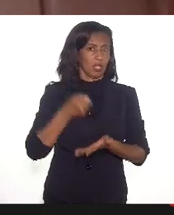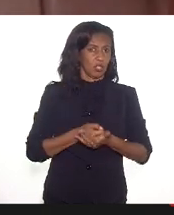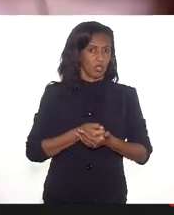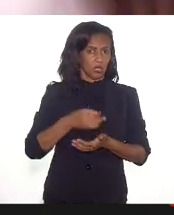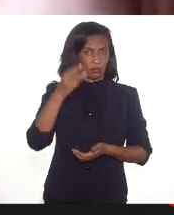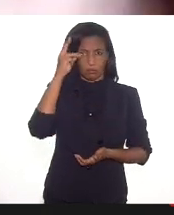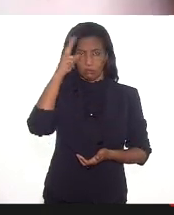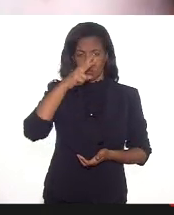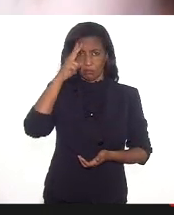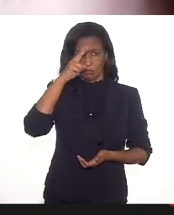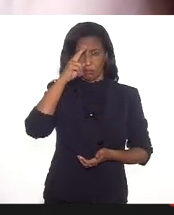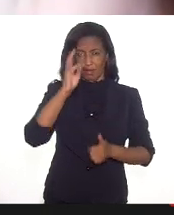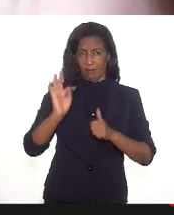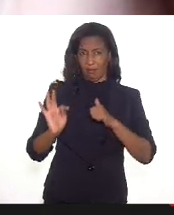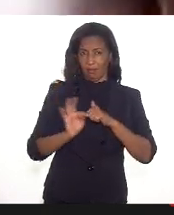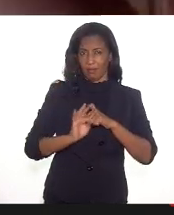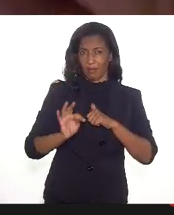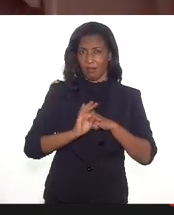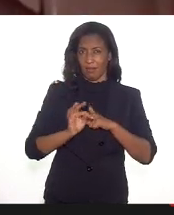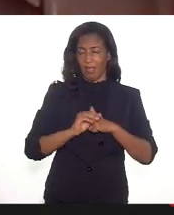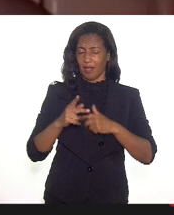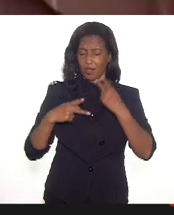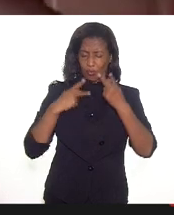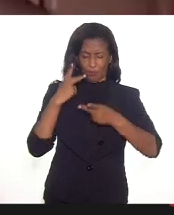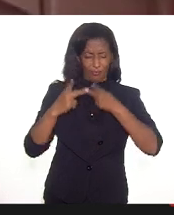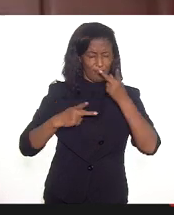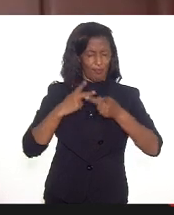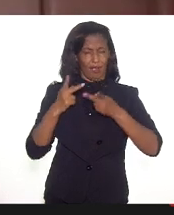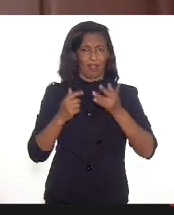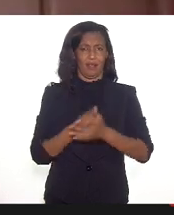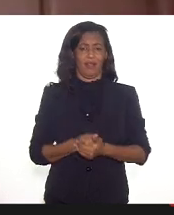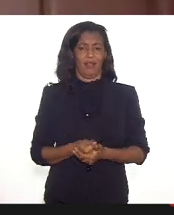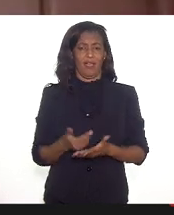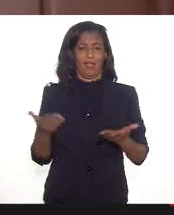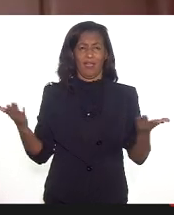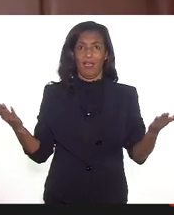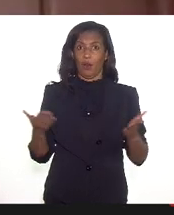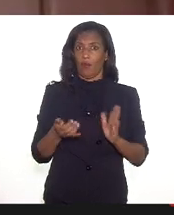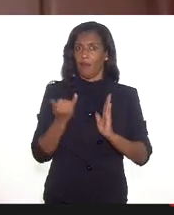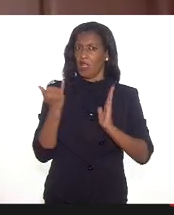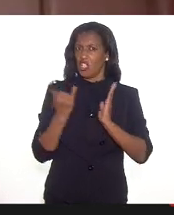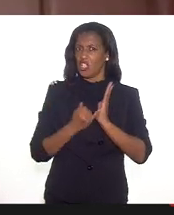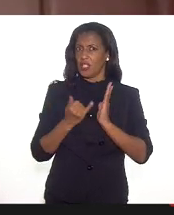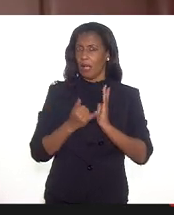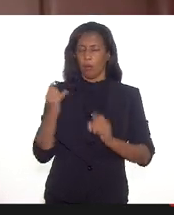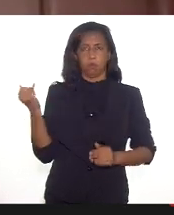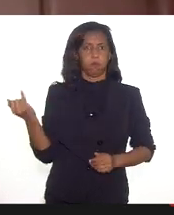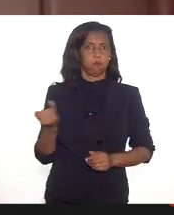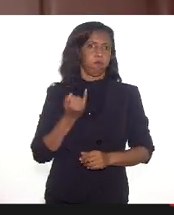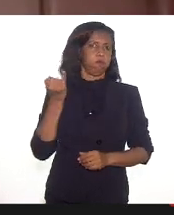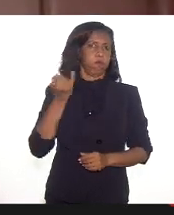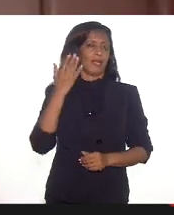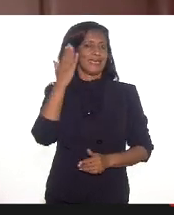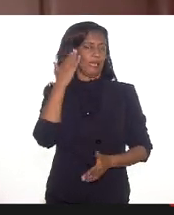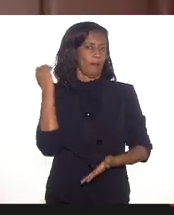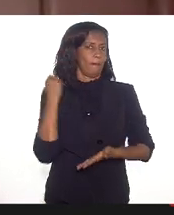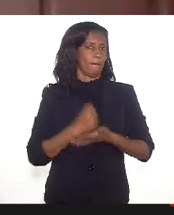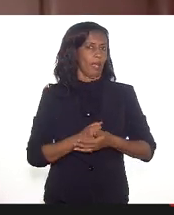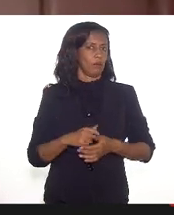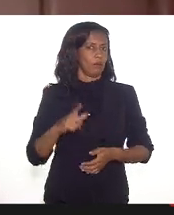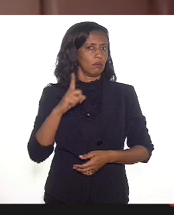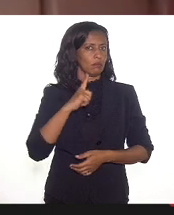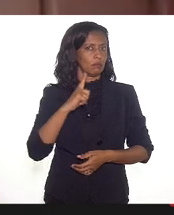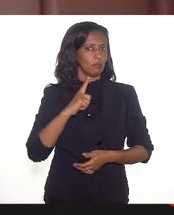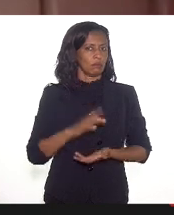técnica, assim, da apreensão da sua fala, a questão agora final dos editais é fundamental, gente sabe o impacto disso, por exemplo,